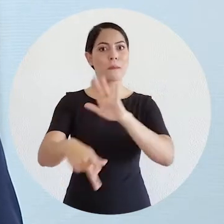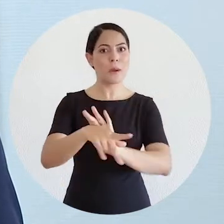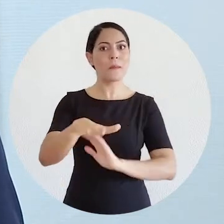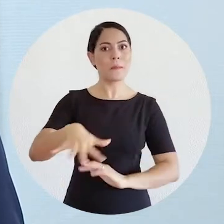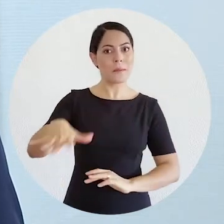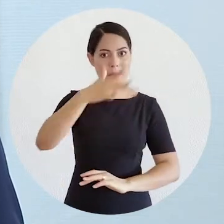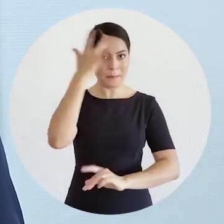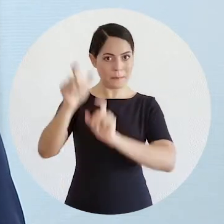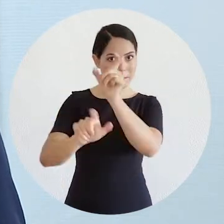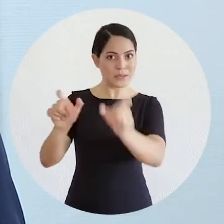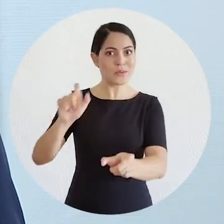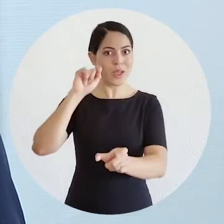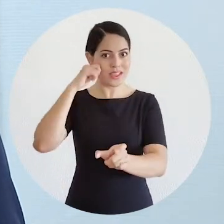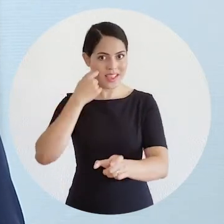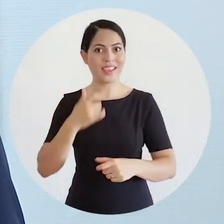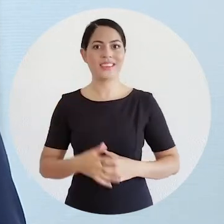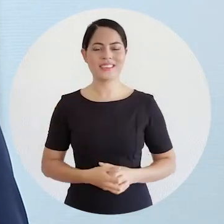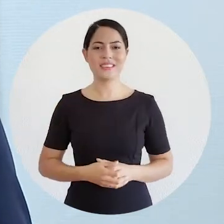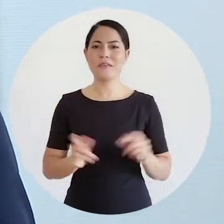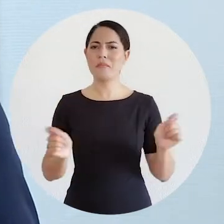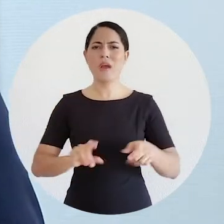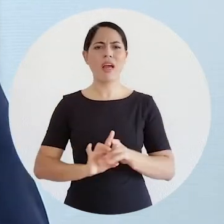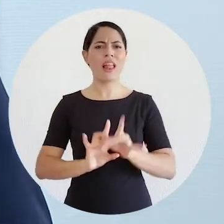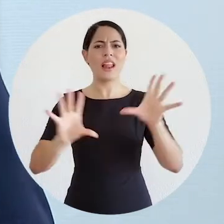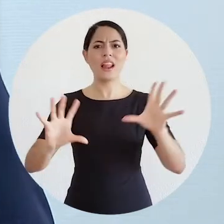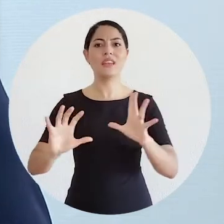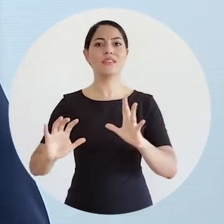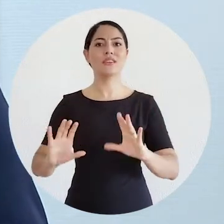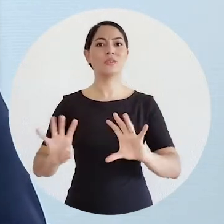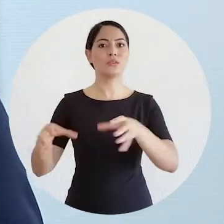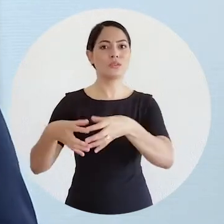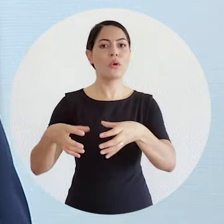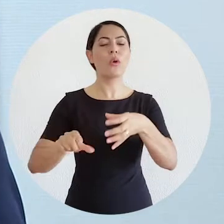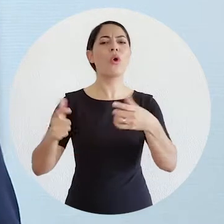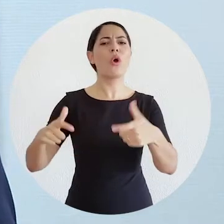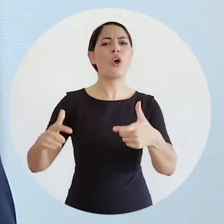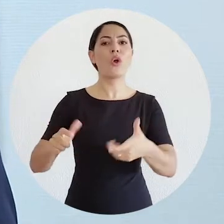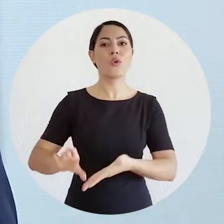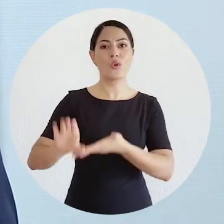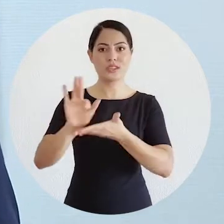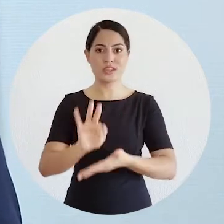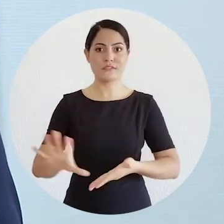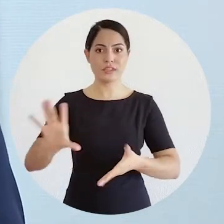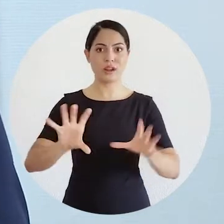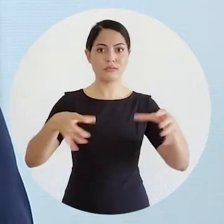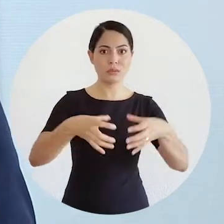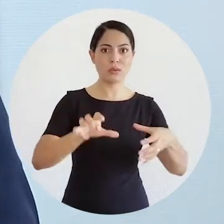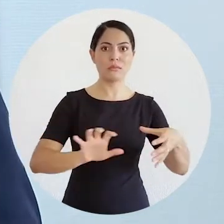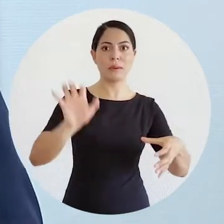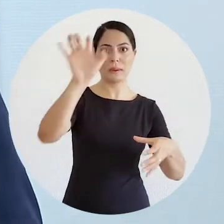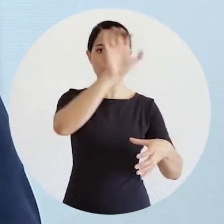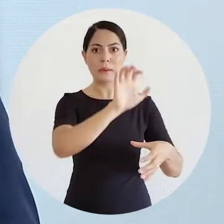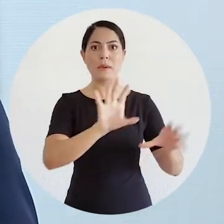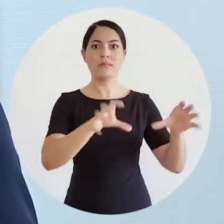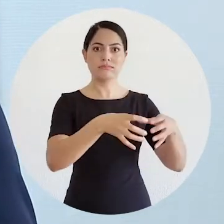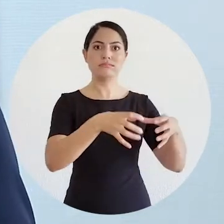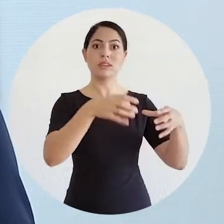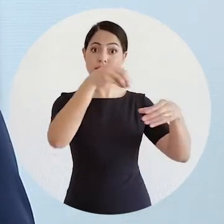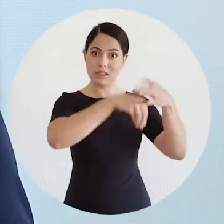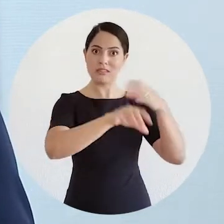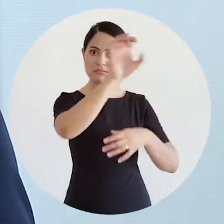As cotas raciais são válidas para a composição das chapas nas eleições do Conselho Federal, das seccionais,